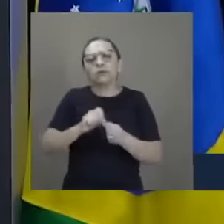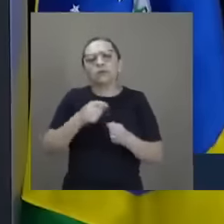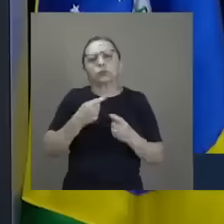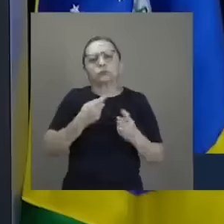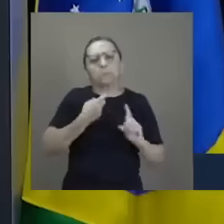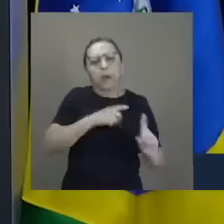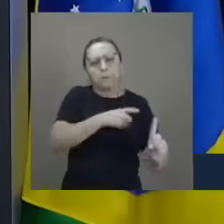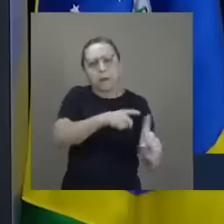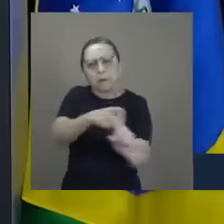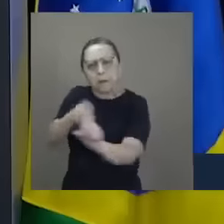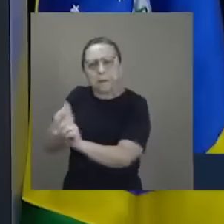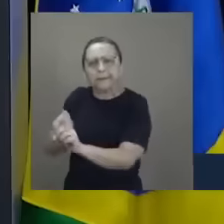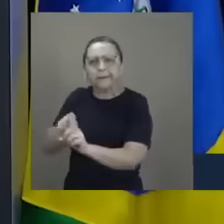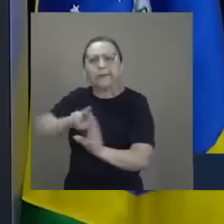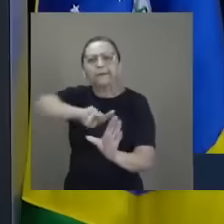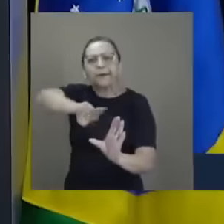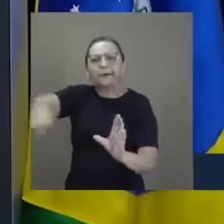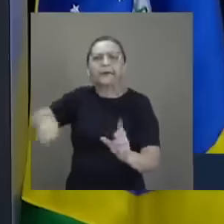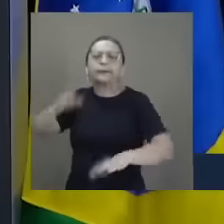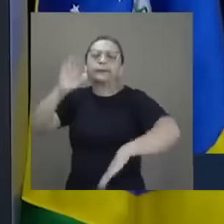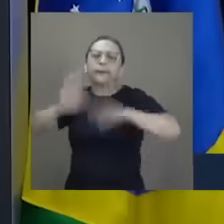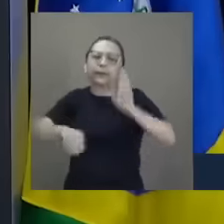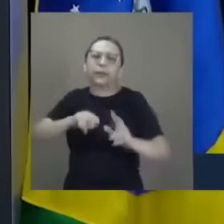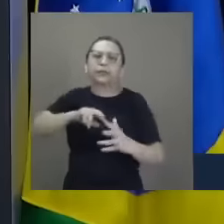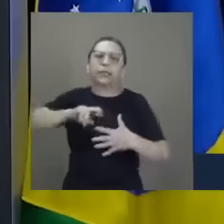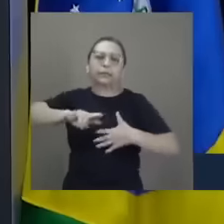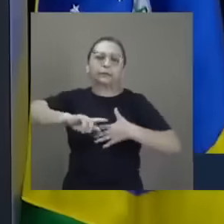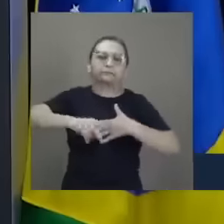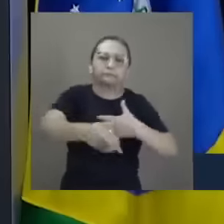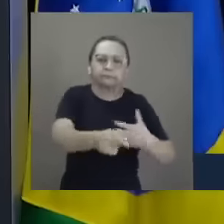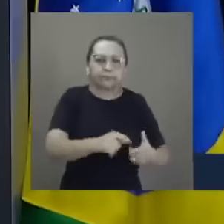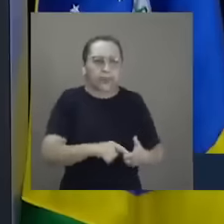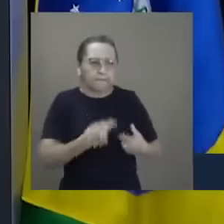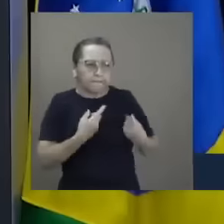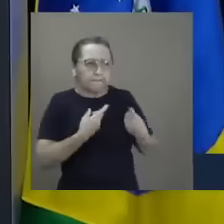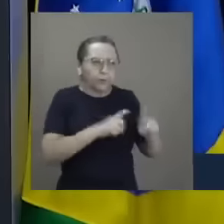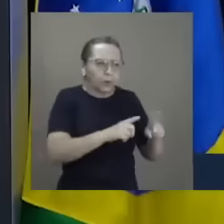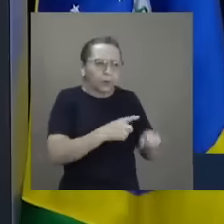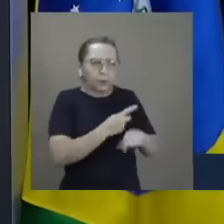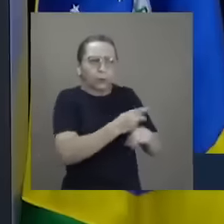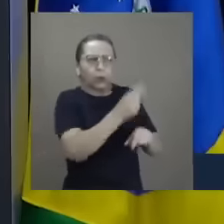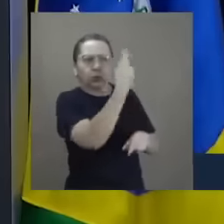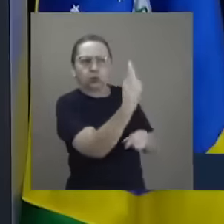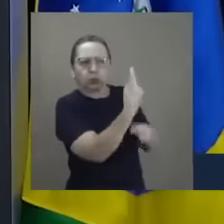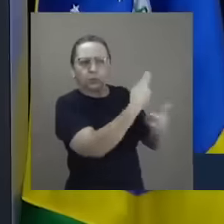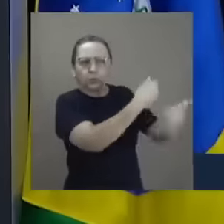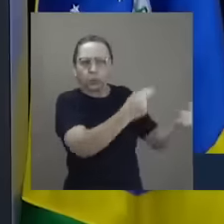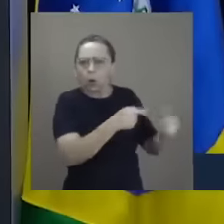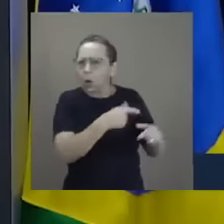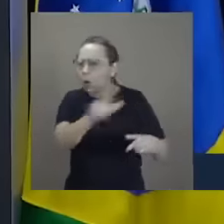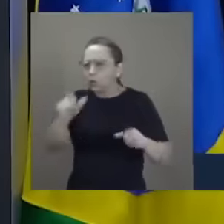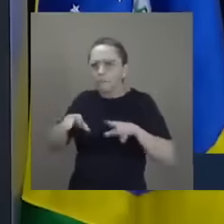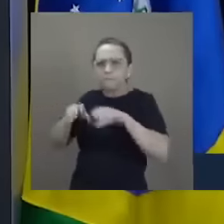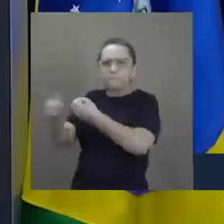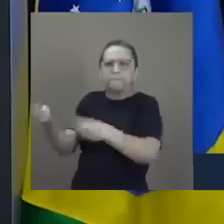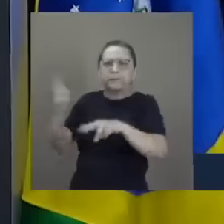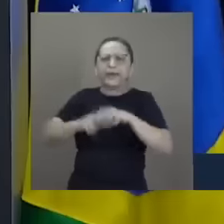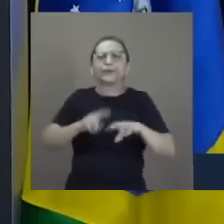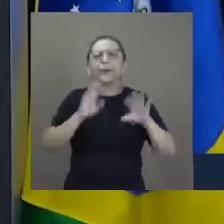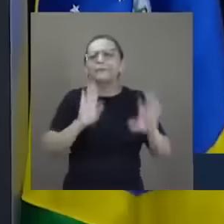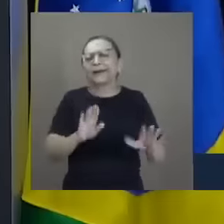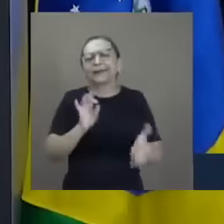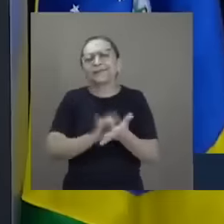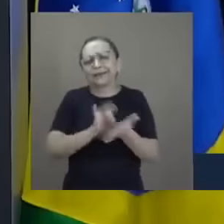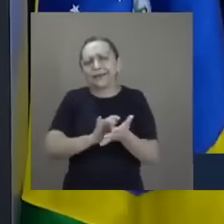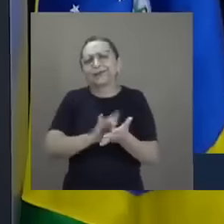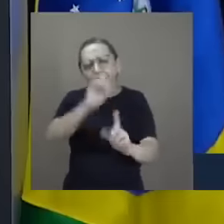conforme as circunstâncias, caçando uns, prendendo outros, mas não escondem o seu objetivo